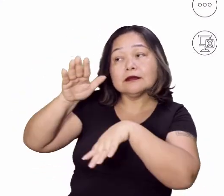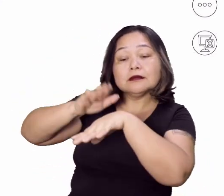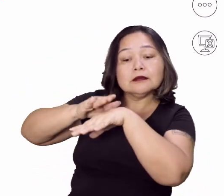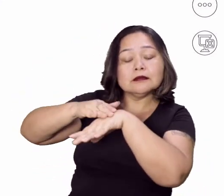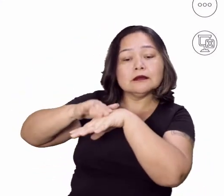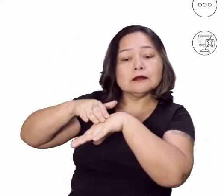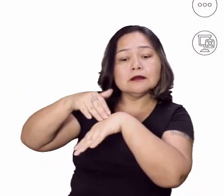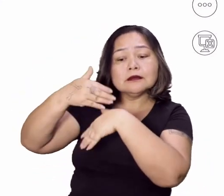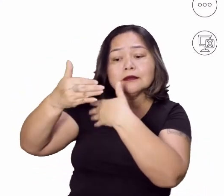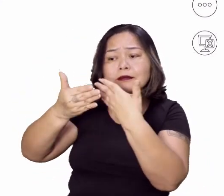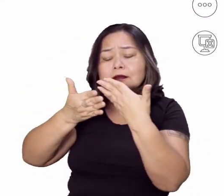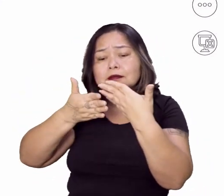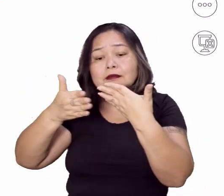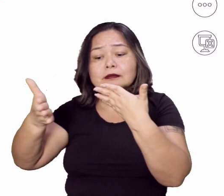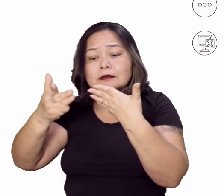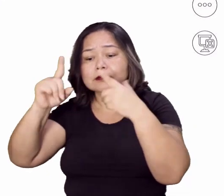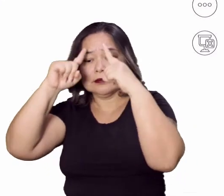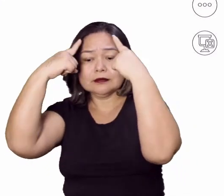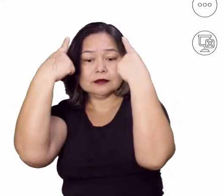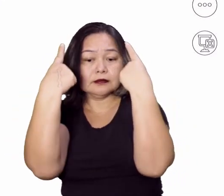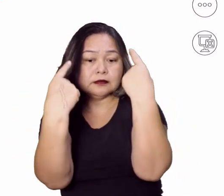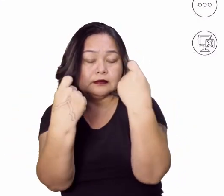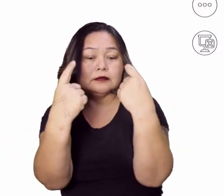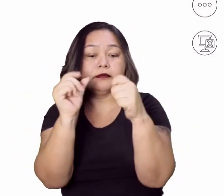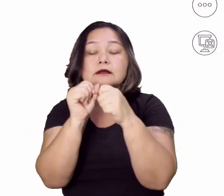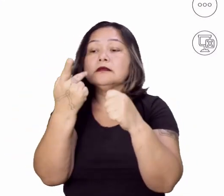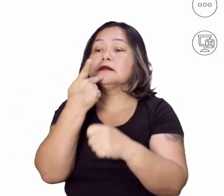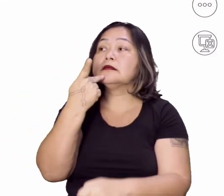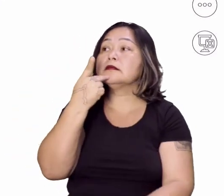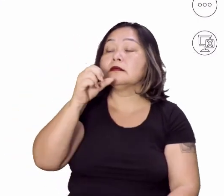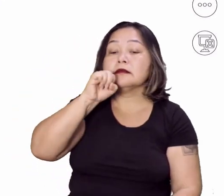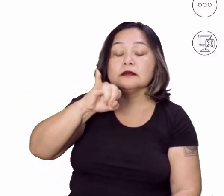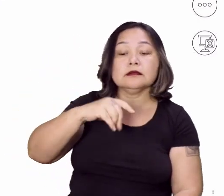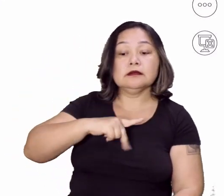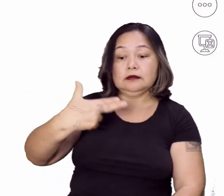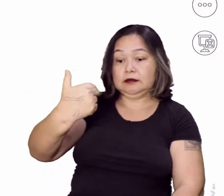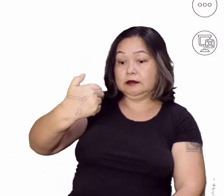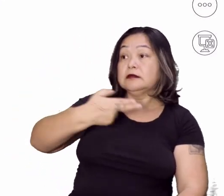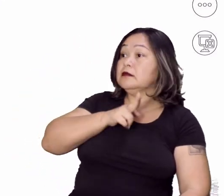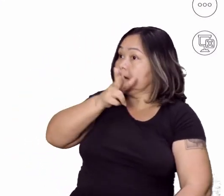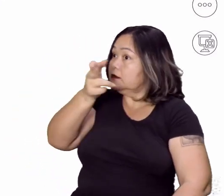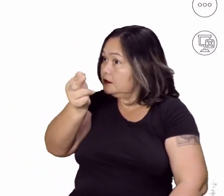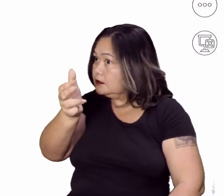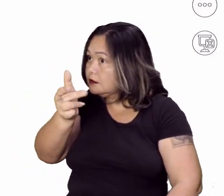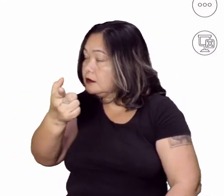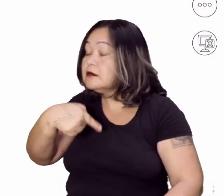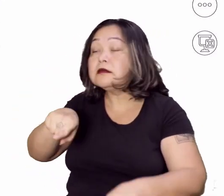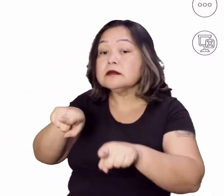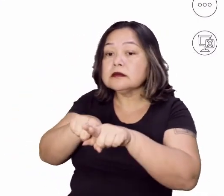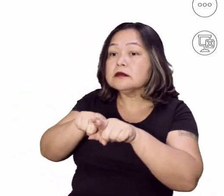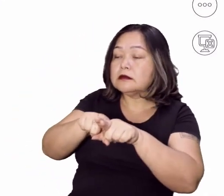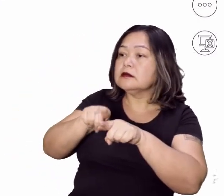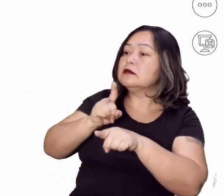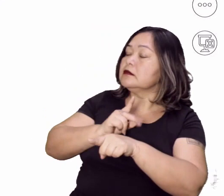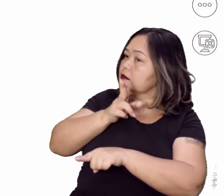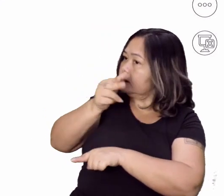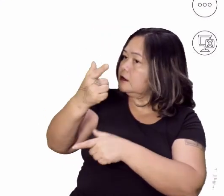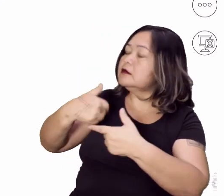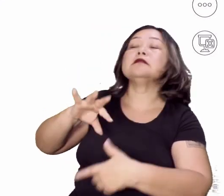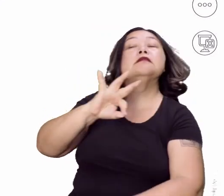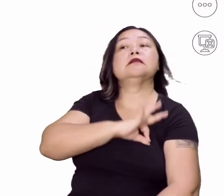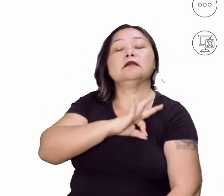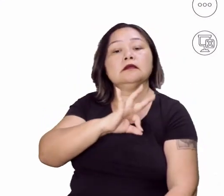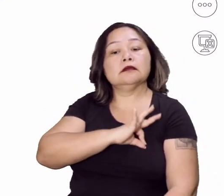a um pouco do extremo violento. Eles falavam assim, se atirar, a gente atira de volta, entendeu? Vamos atacar a